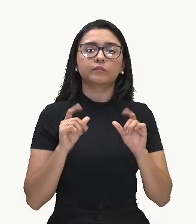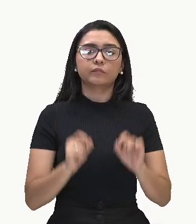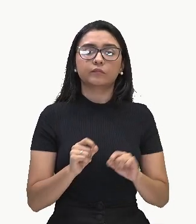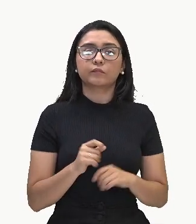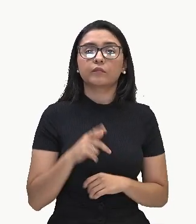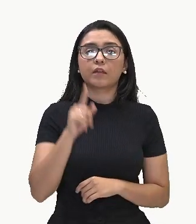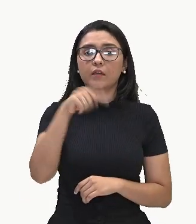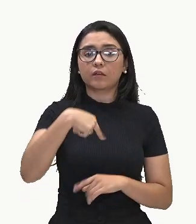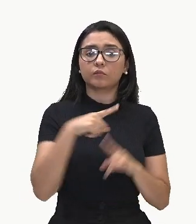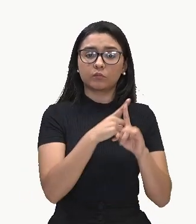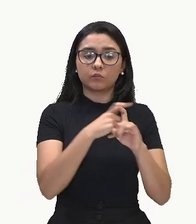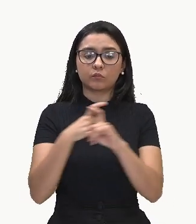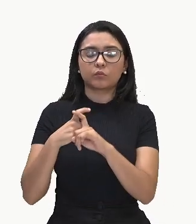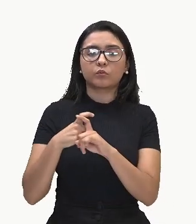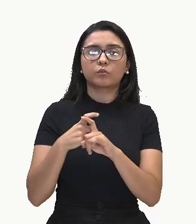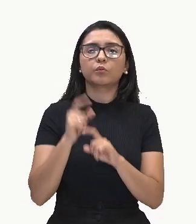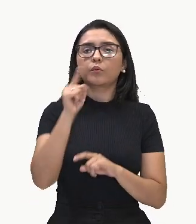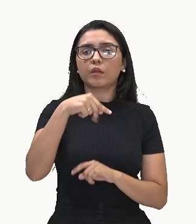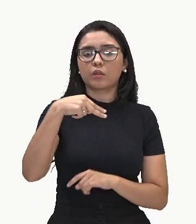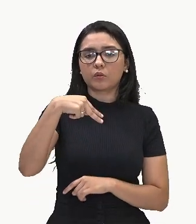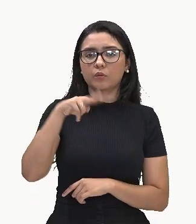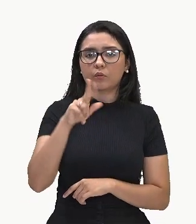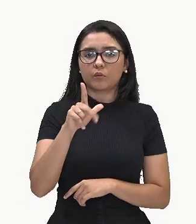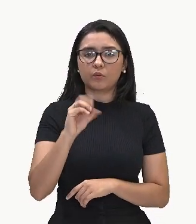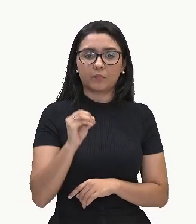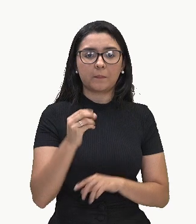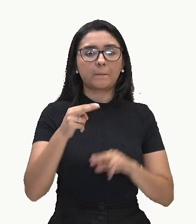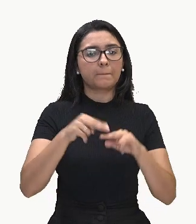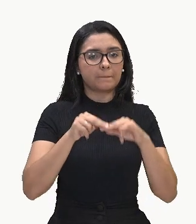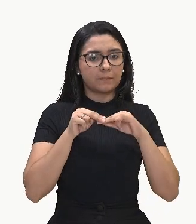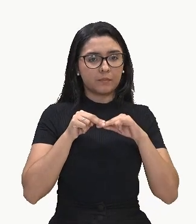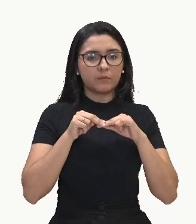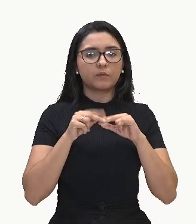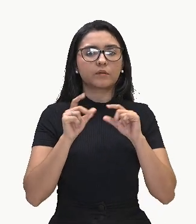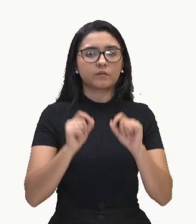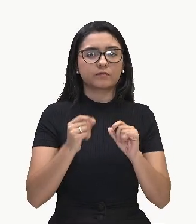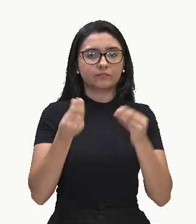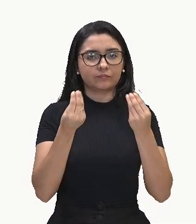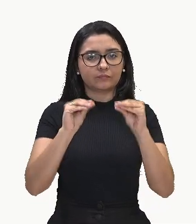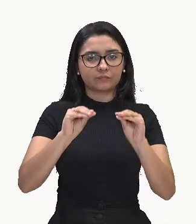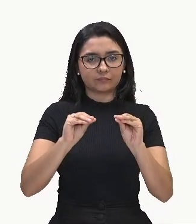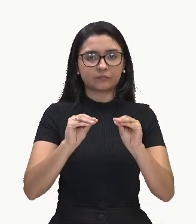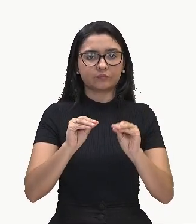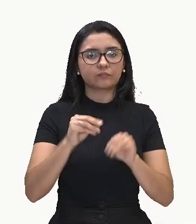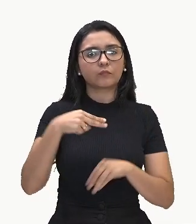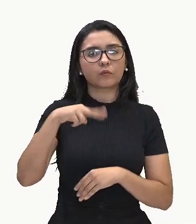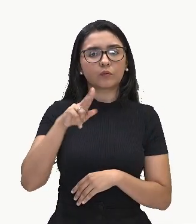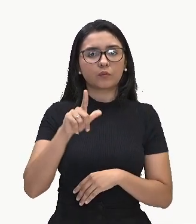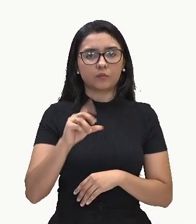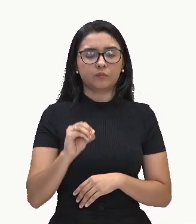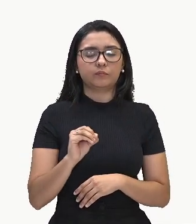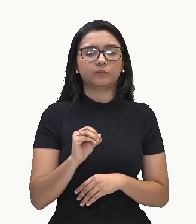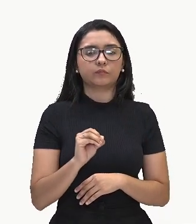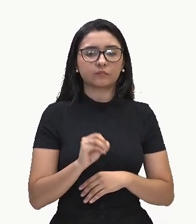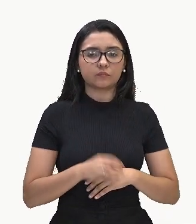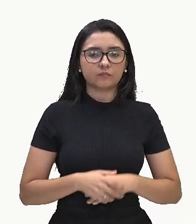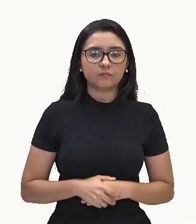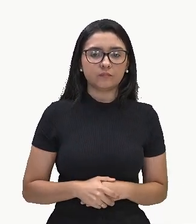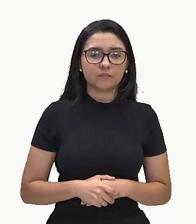polinômio nulo. Ah, por isso que eu coloco os coeficientes nulos. Ó, a gente só